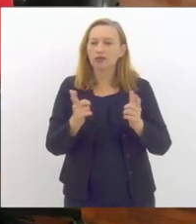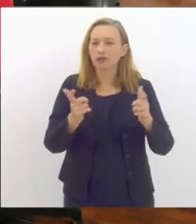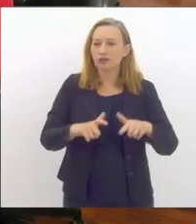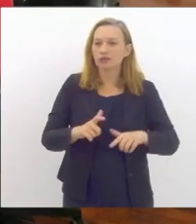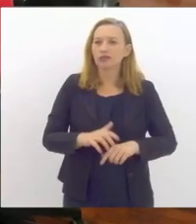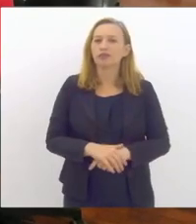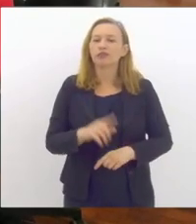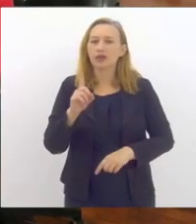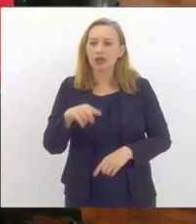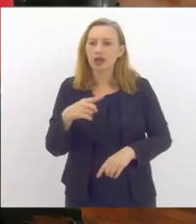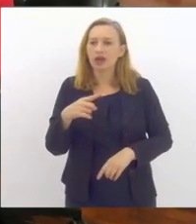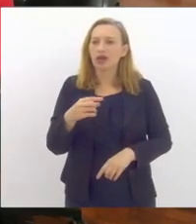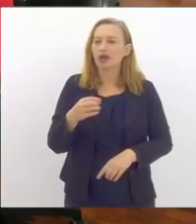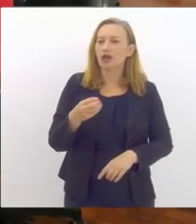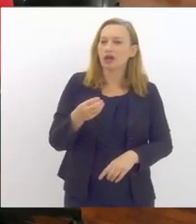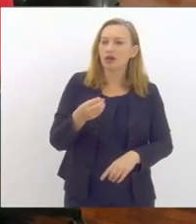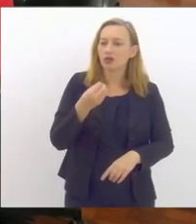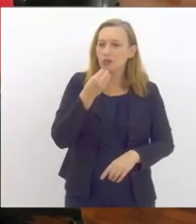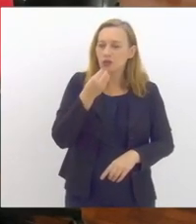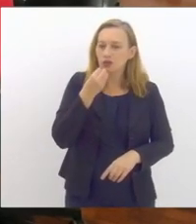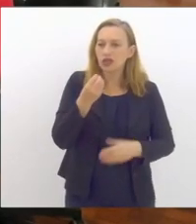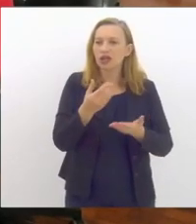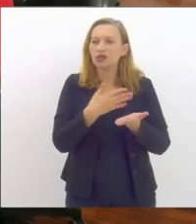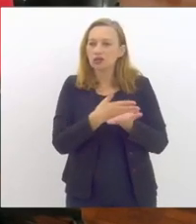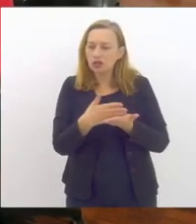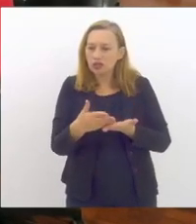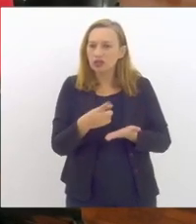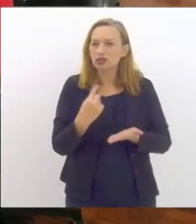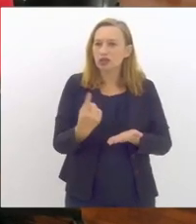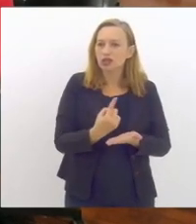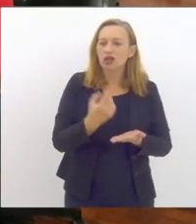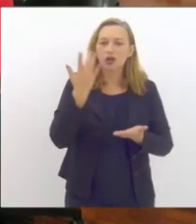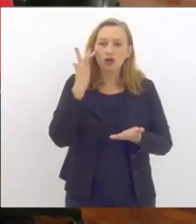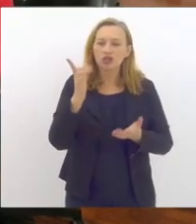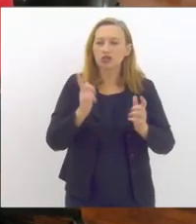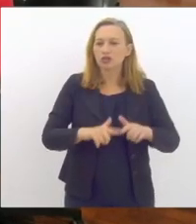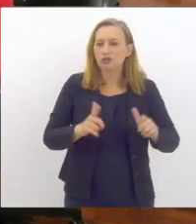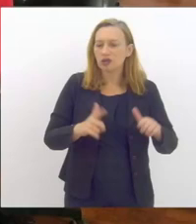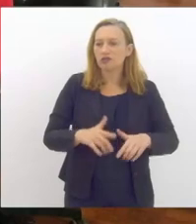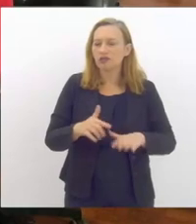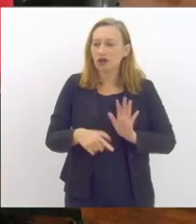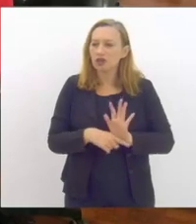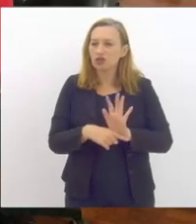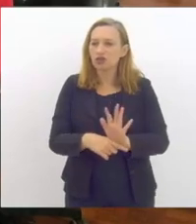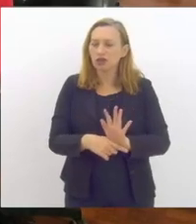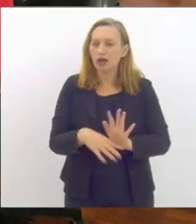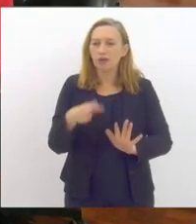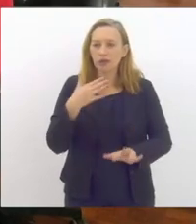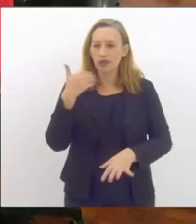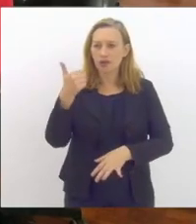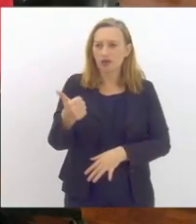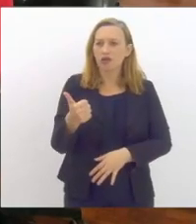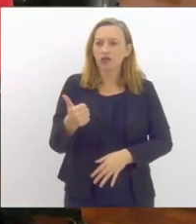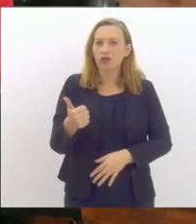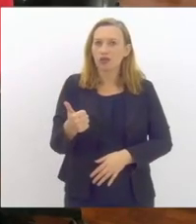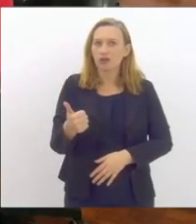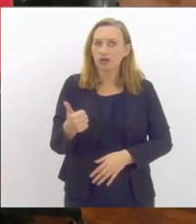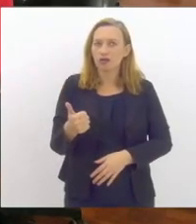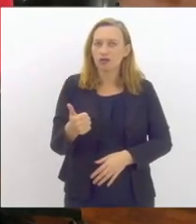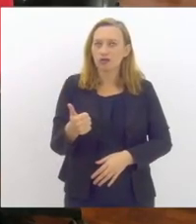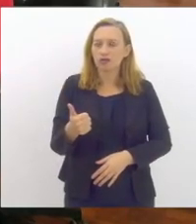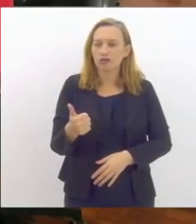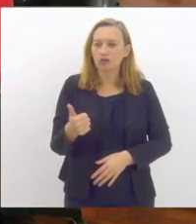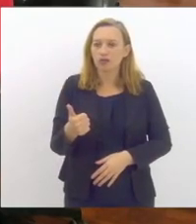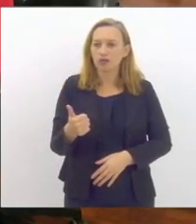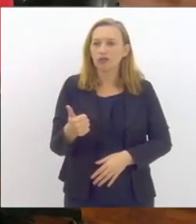É oportuno a gente está iniciando e eu acho que esse espaço vai fomentar ações criativas de energização